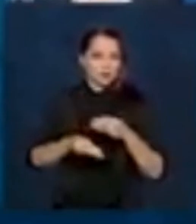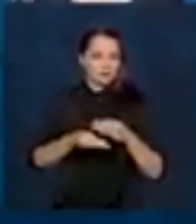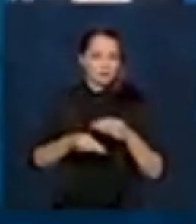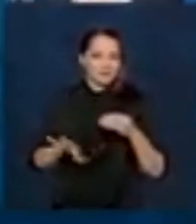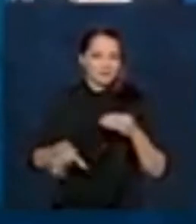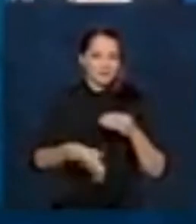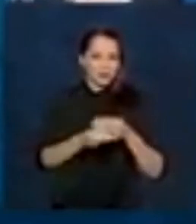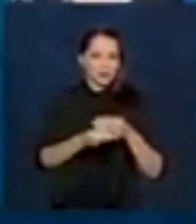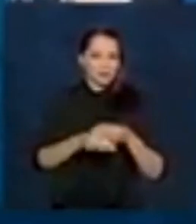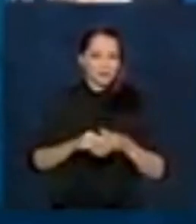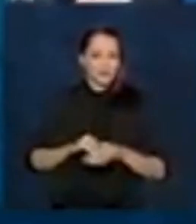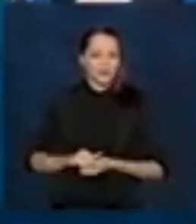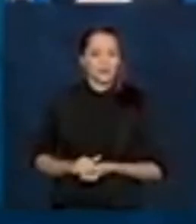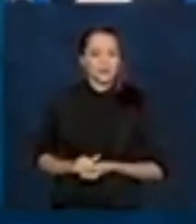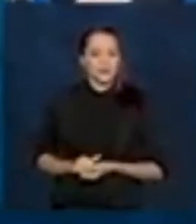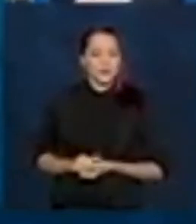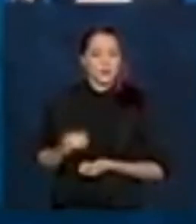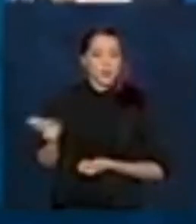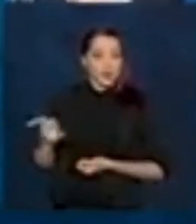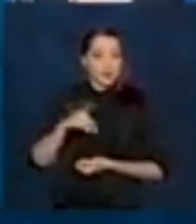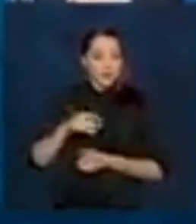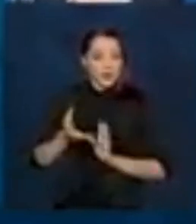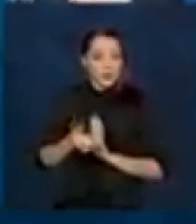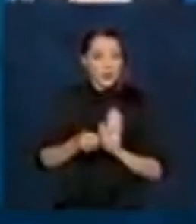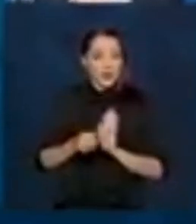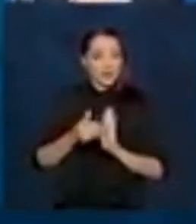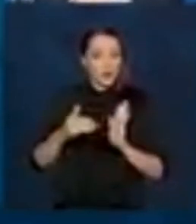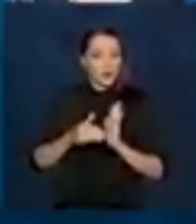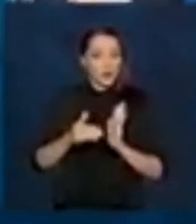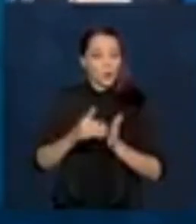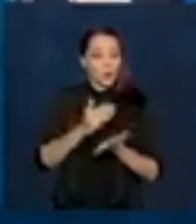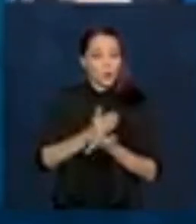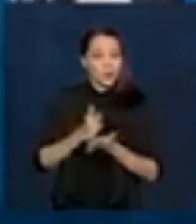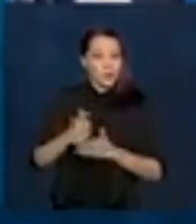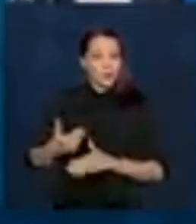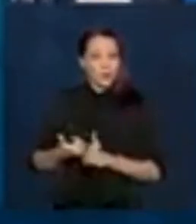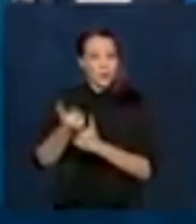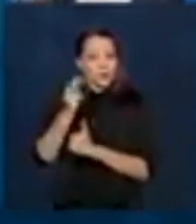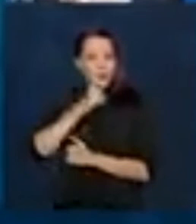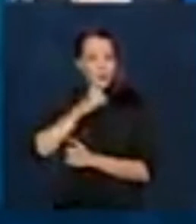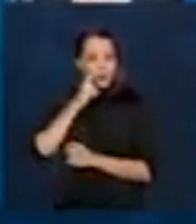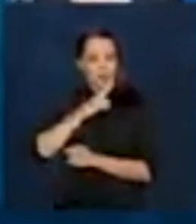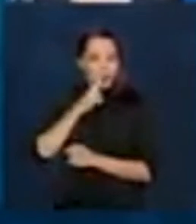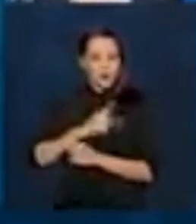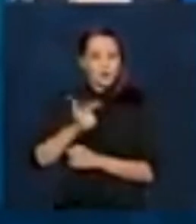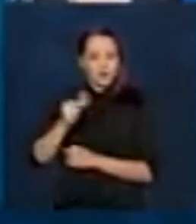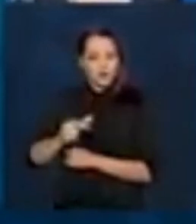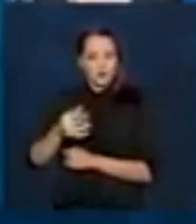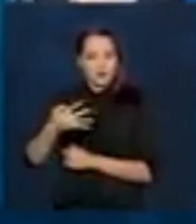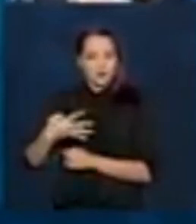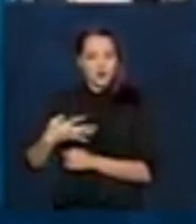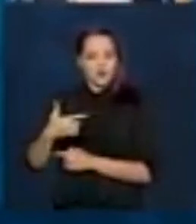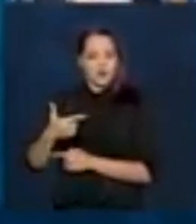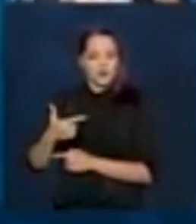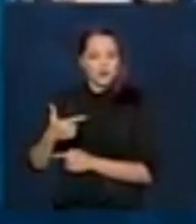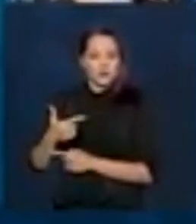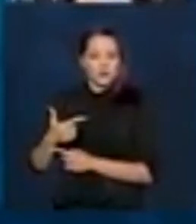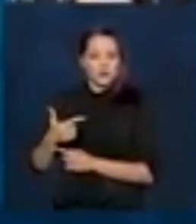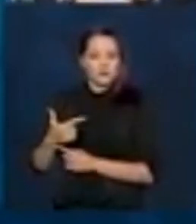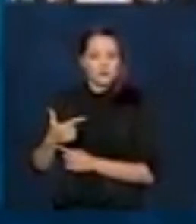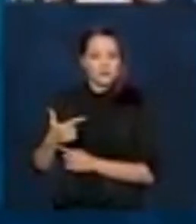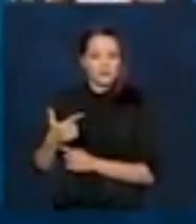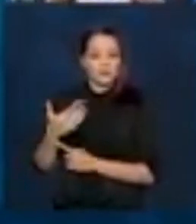aprovados, que estarão recebendo ainda a última parcela do auxílio emergencial e os outros 42,8 milhão. E aí,